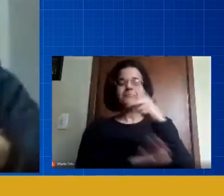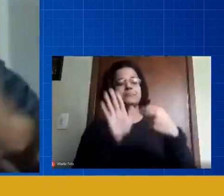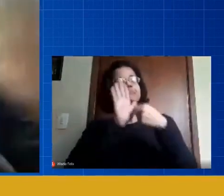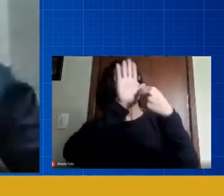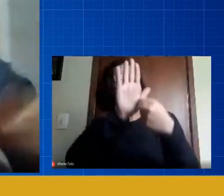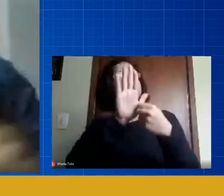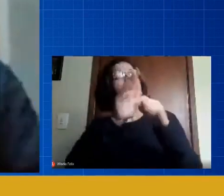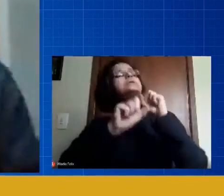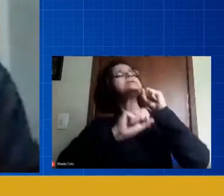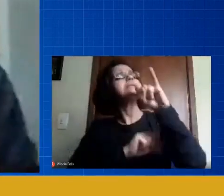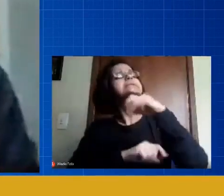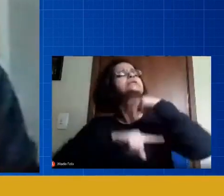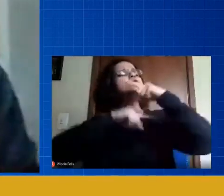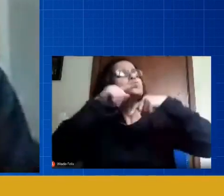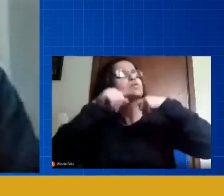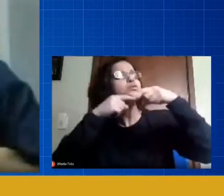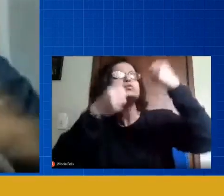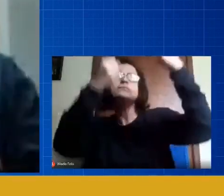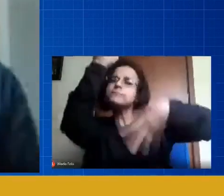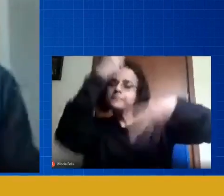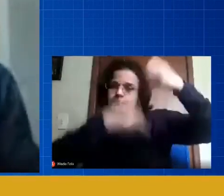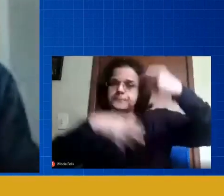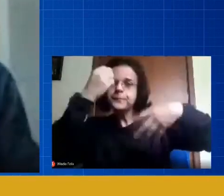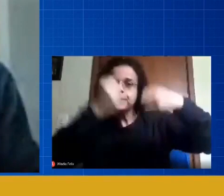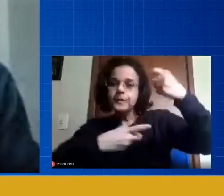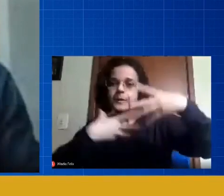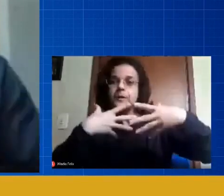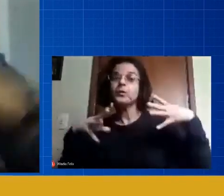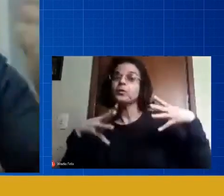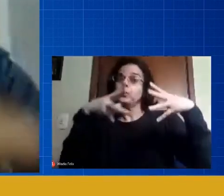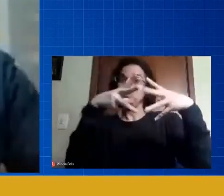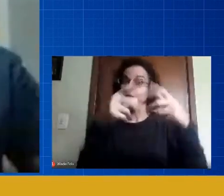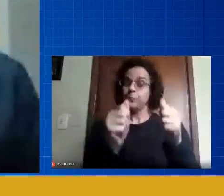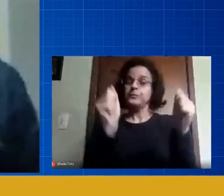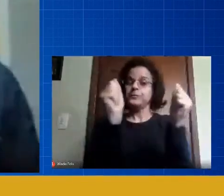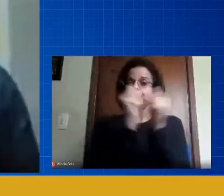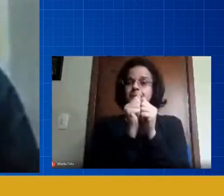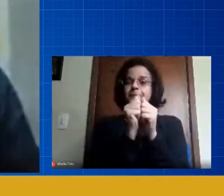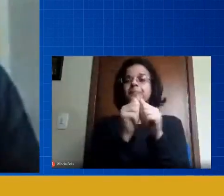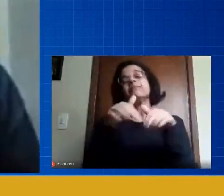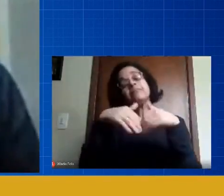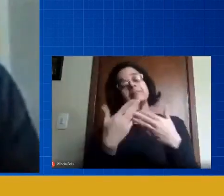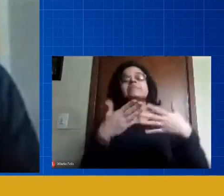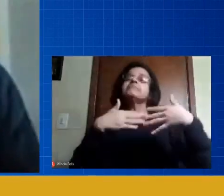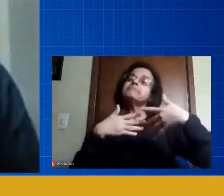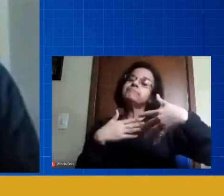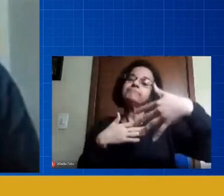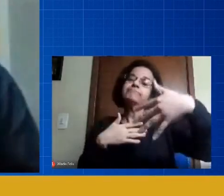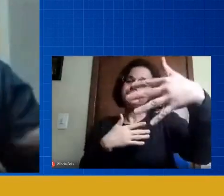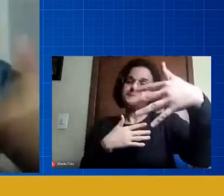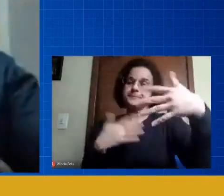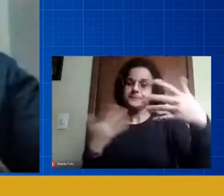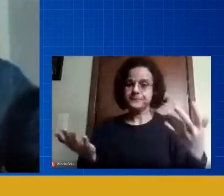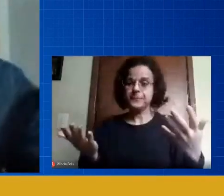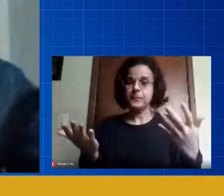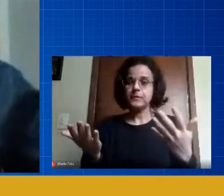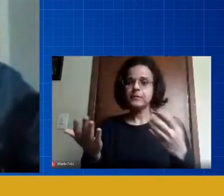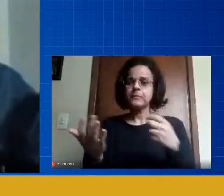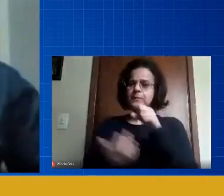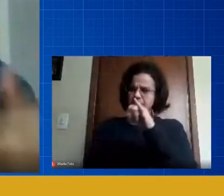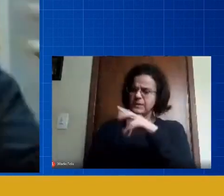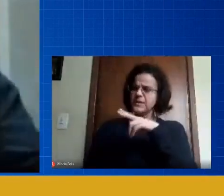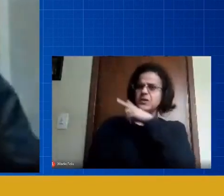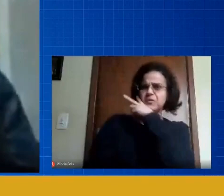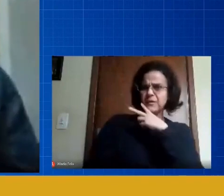dúvidas pra fazer uma explicação e tirar dúvidas vai tá todo mundo ali e esse é o processo habitual mas Vicente vai ter